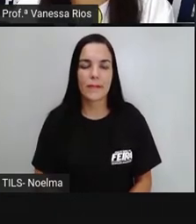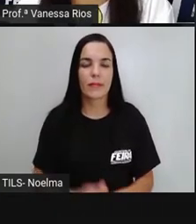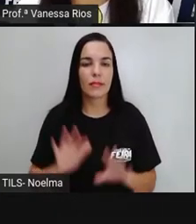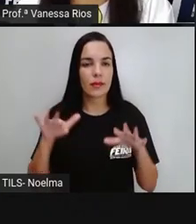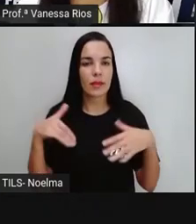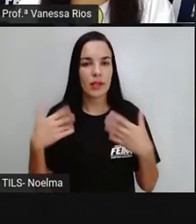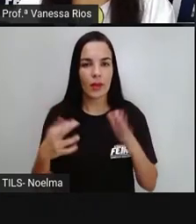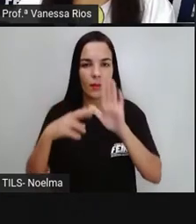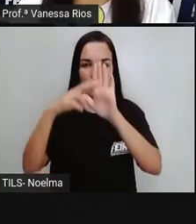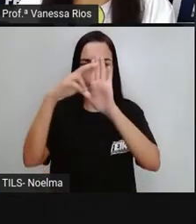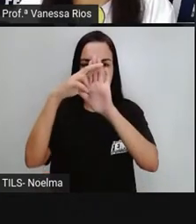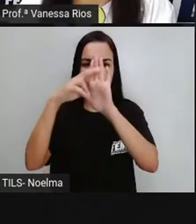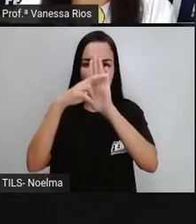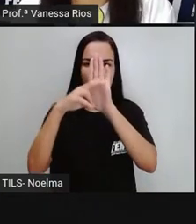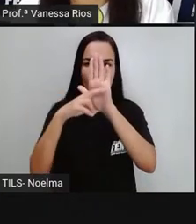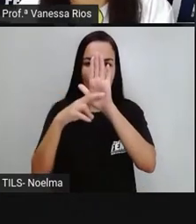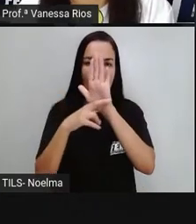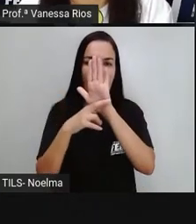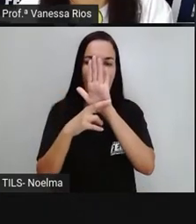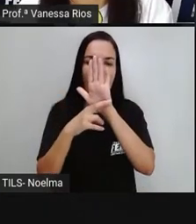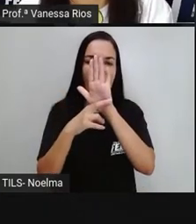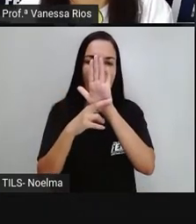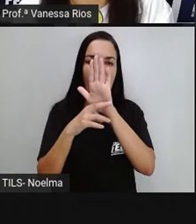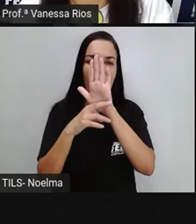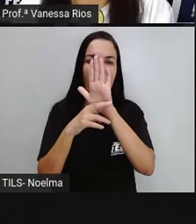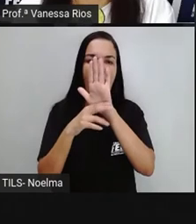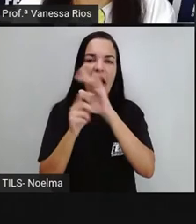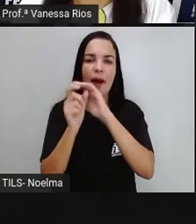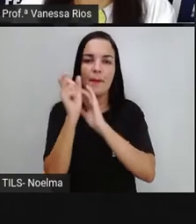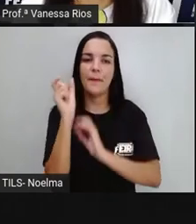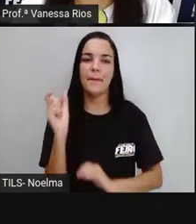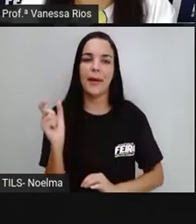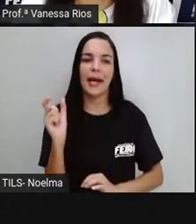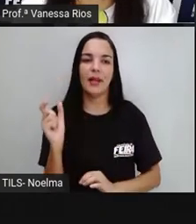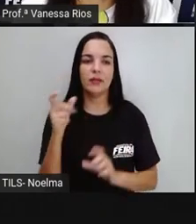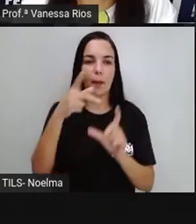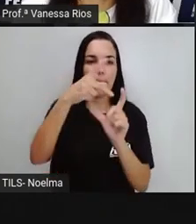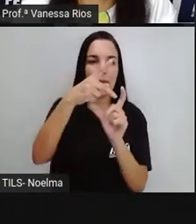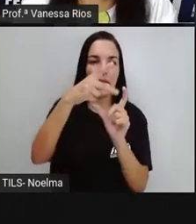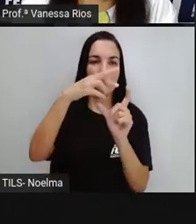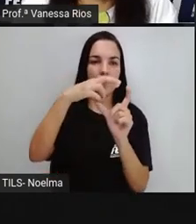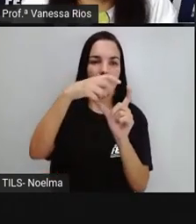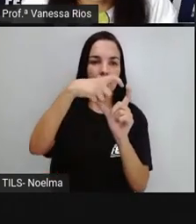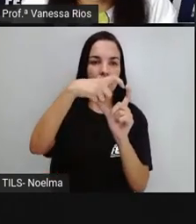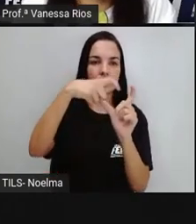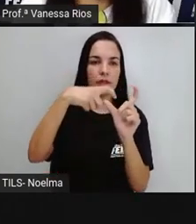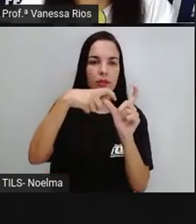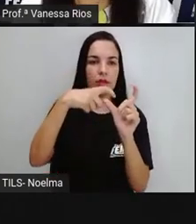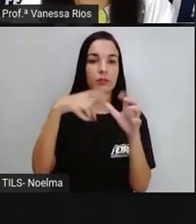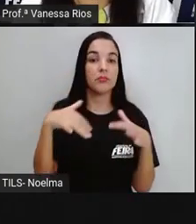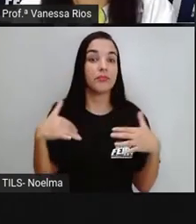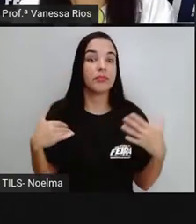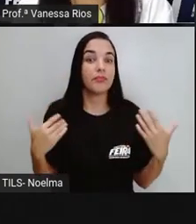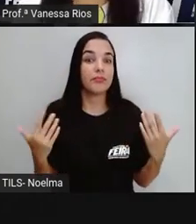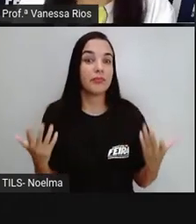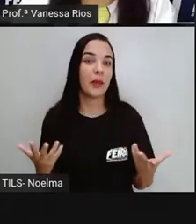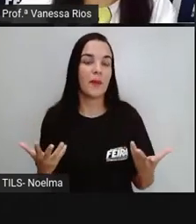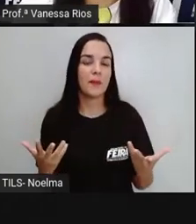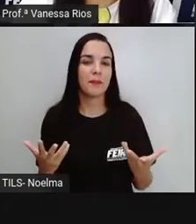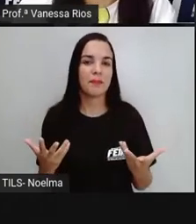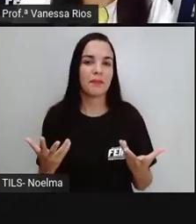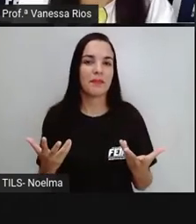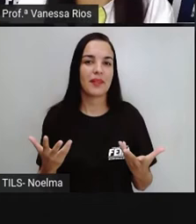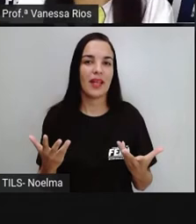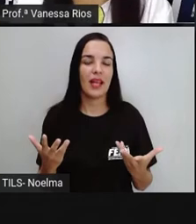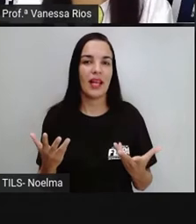E quanto às regras aí da acentuação das palavras paroxítonas? A gente já percebeu que as